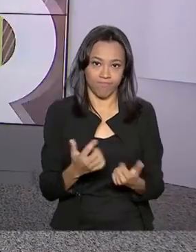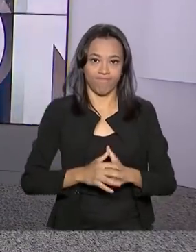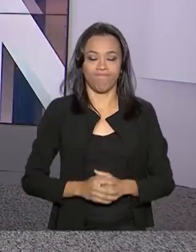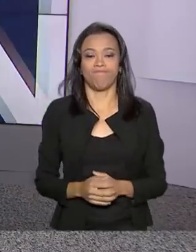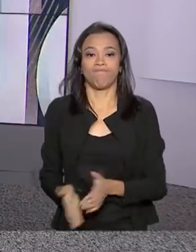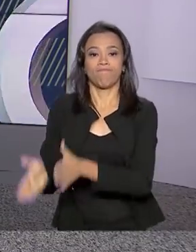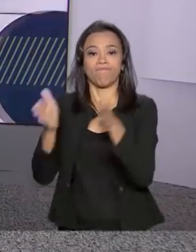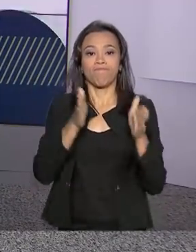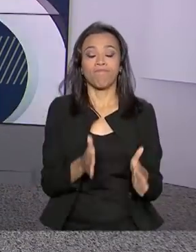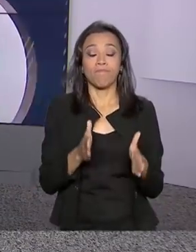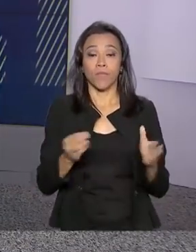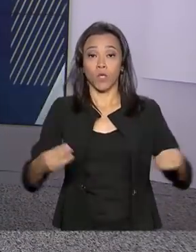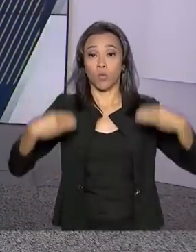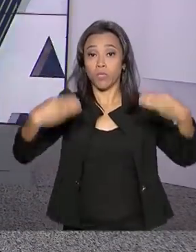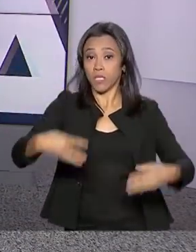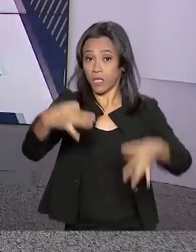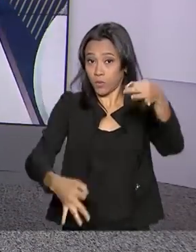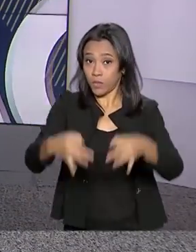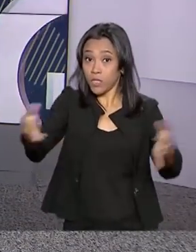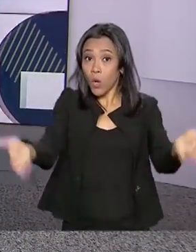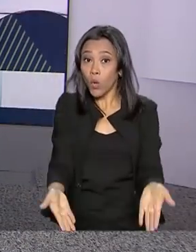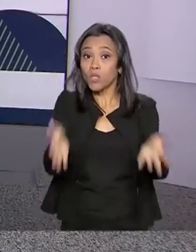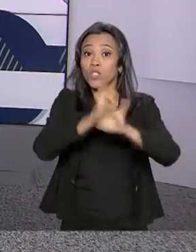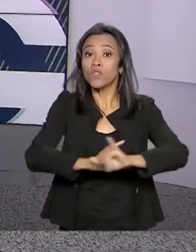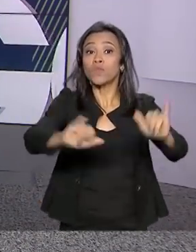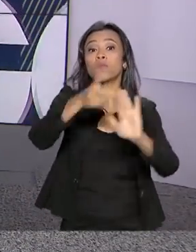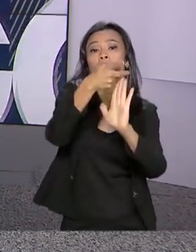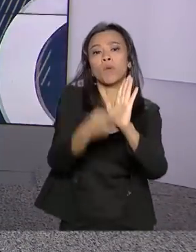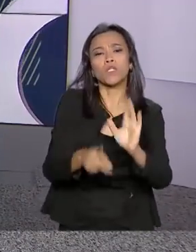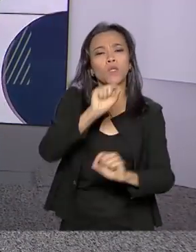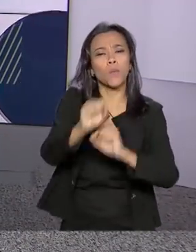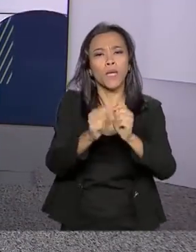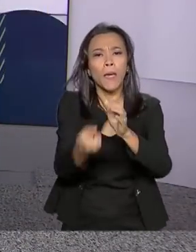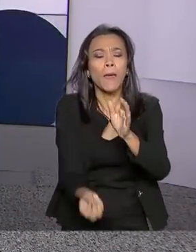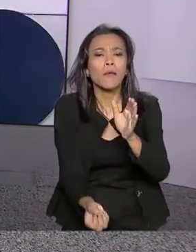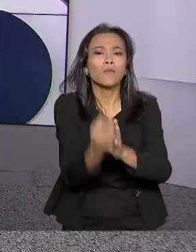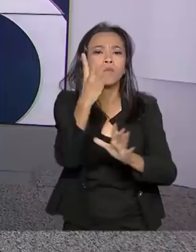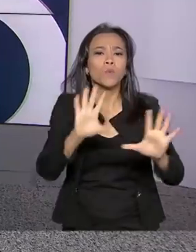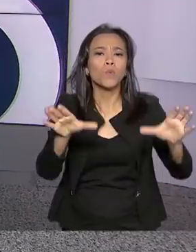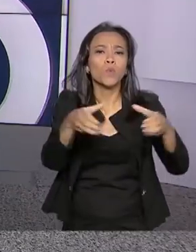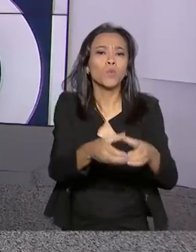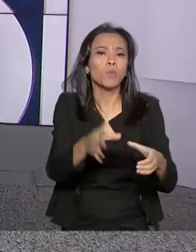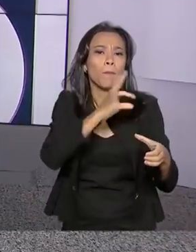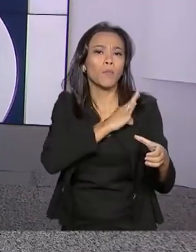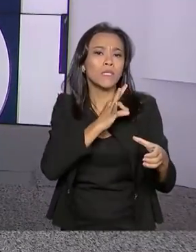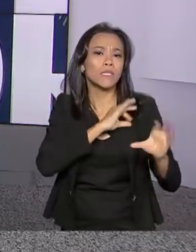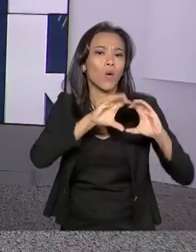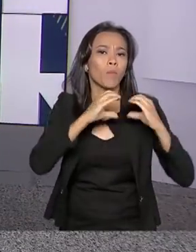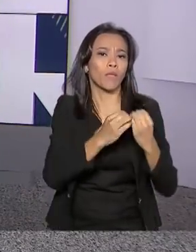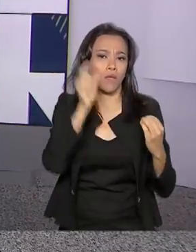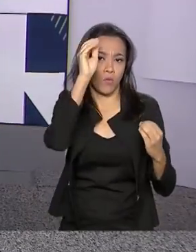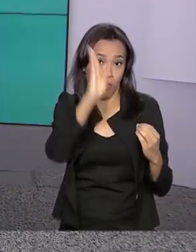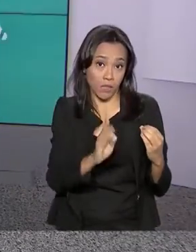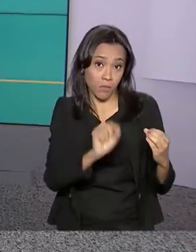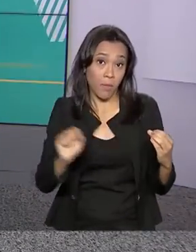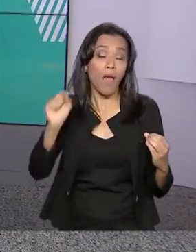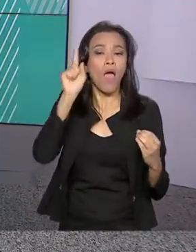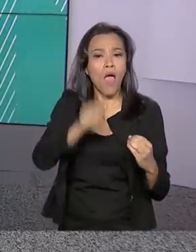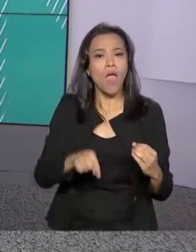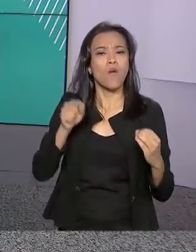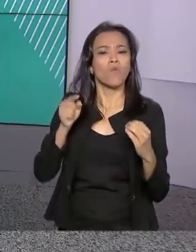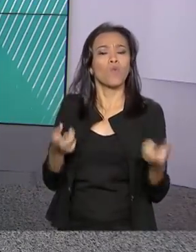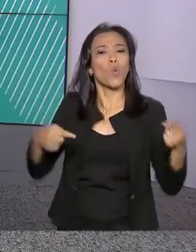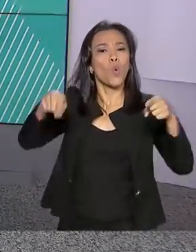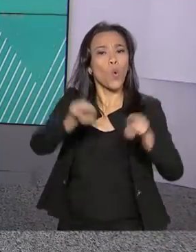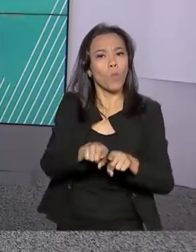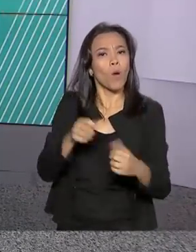O Ministério da Justiça lança hoje projeto para implantação de uma polícia comunitária no país, resultado de um acordo de cooperação com o